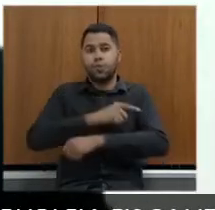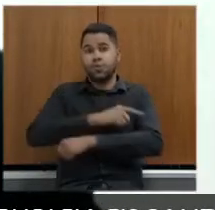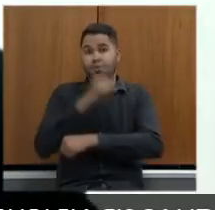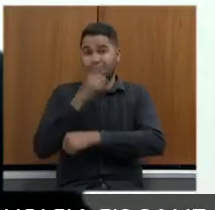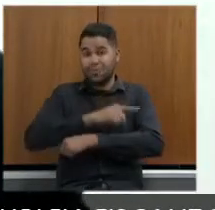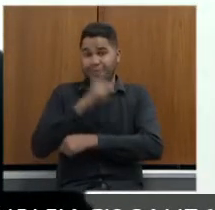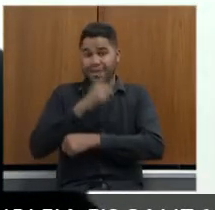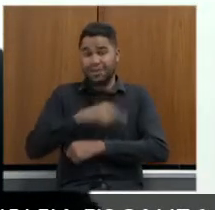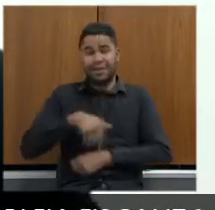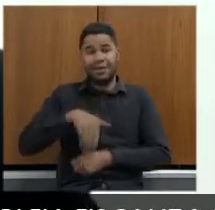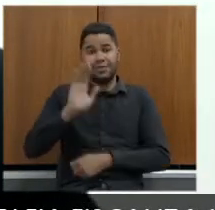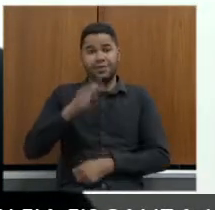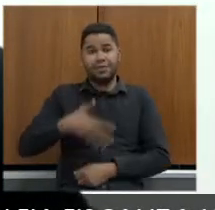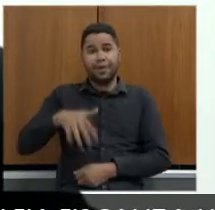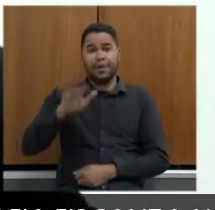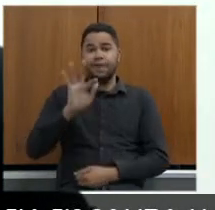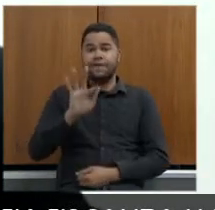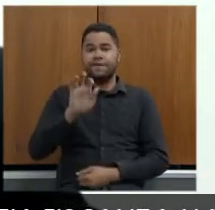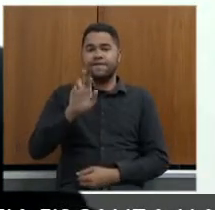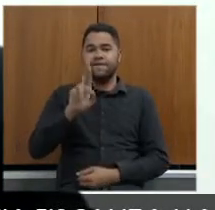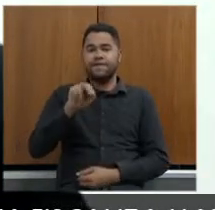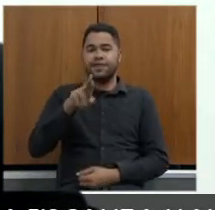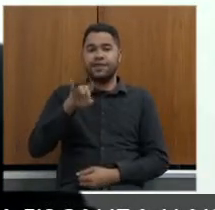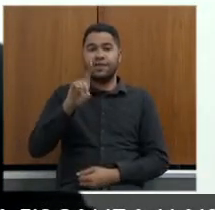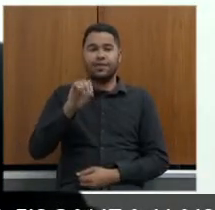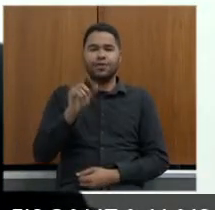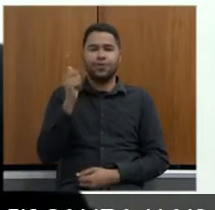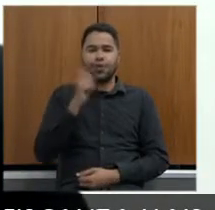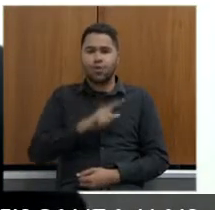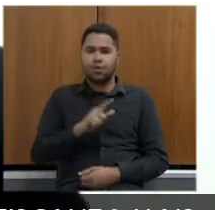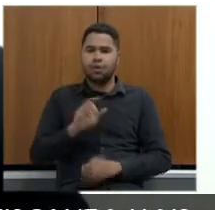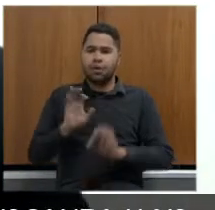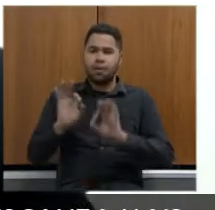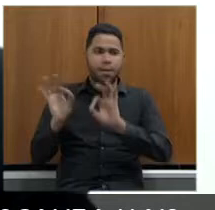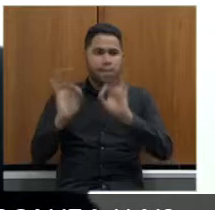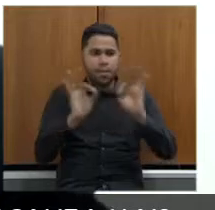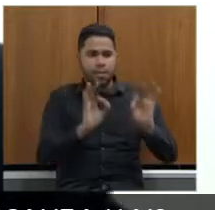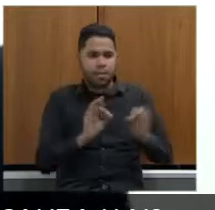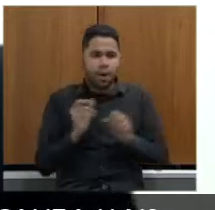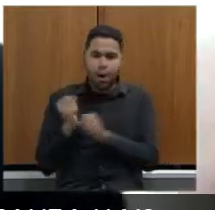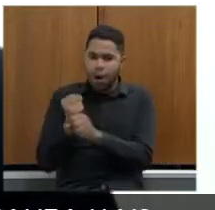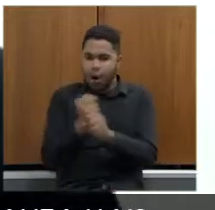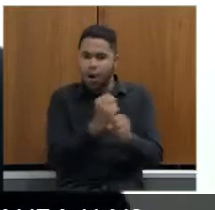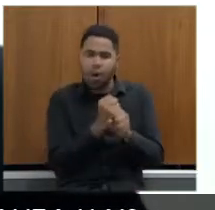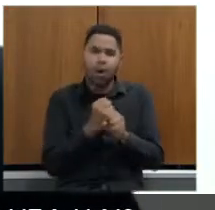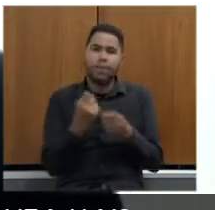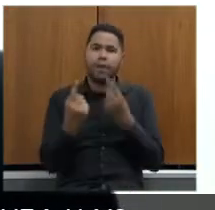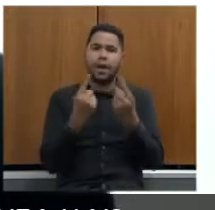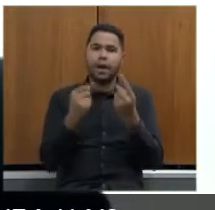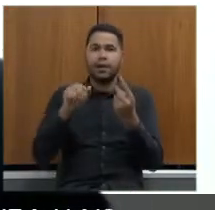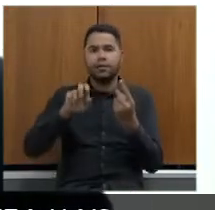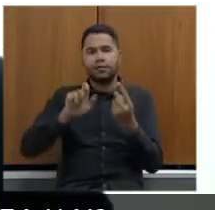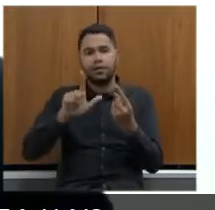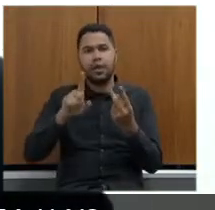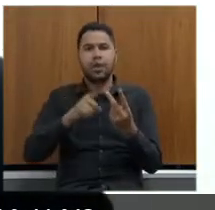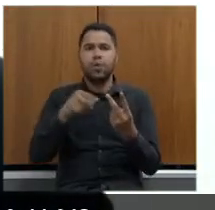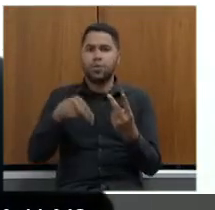o Fernando Marcato conseguiu fazer uma boa limonata passando várias obras como o anel rodoviário norte